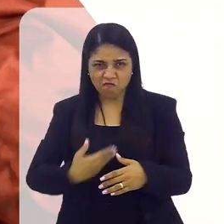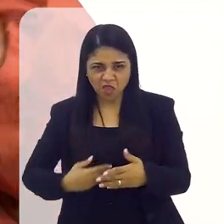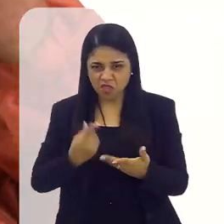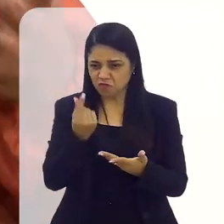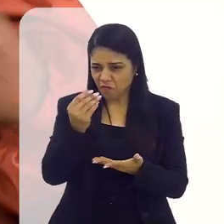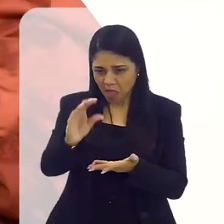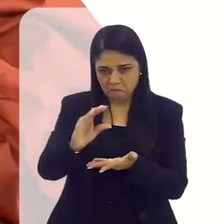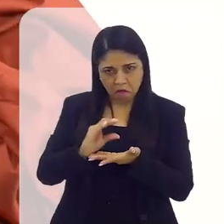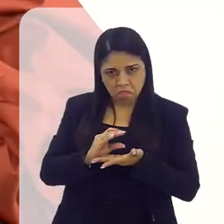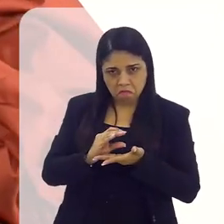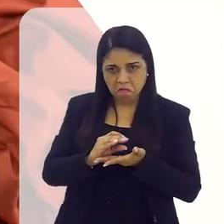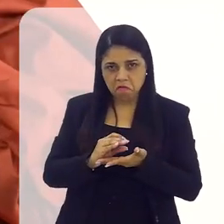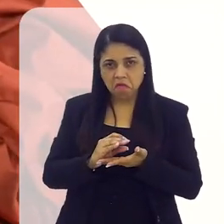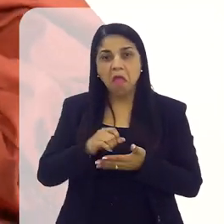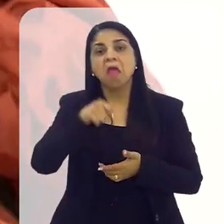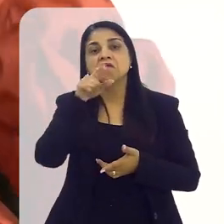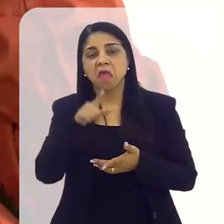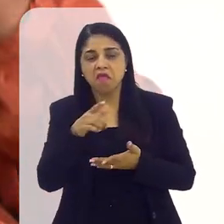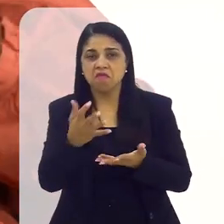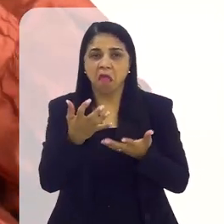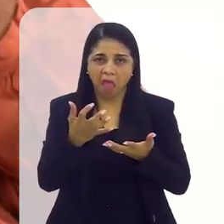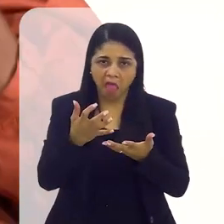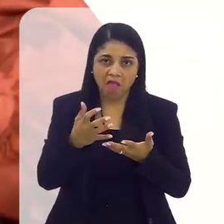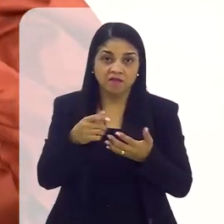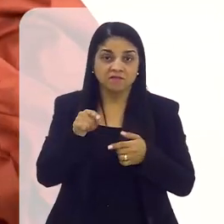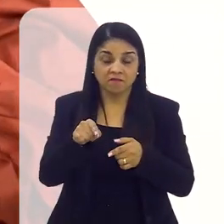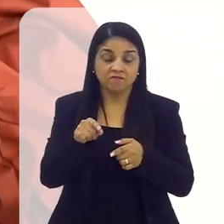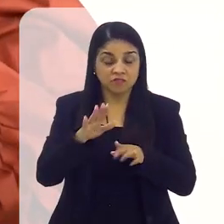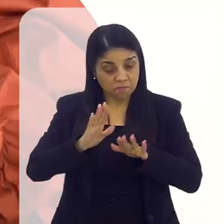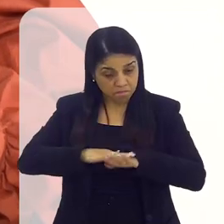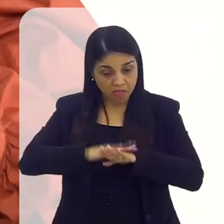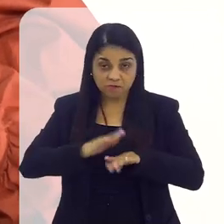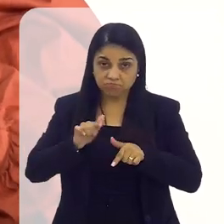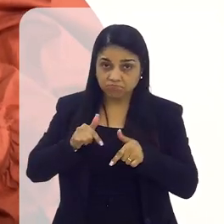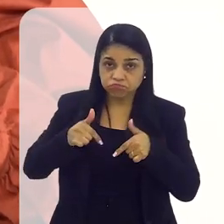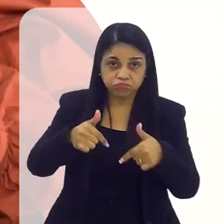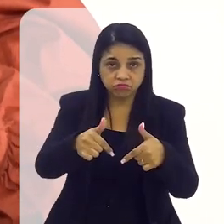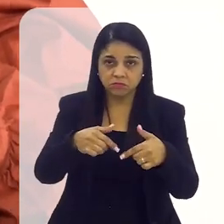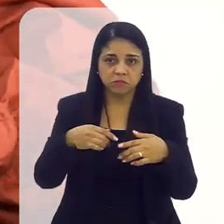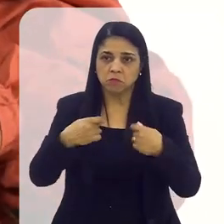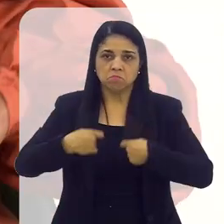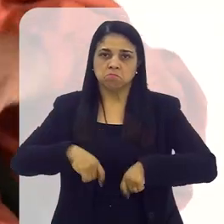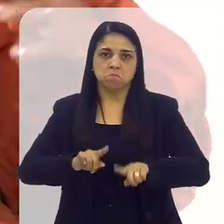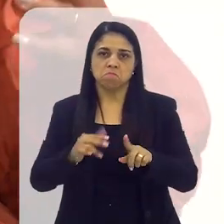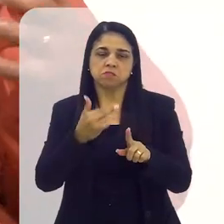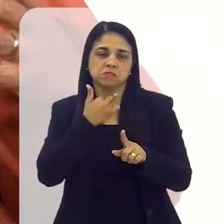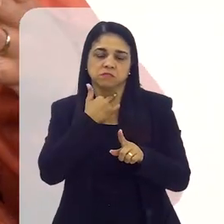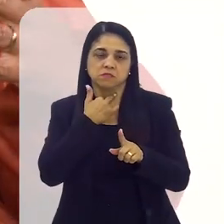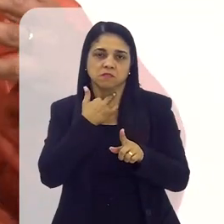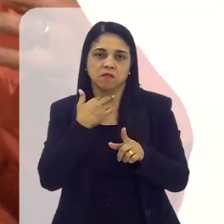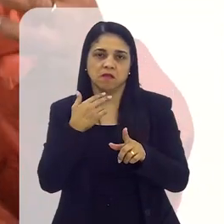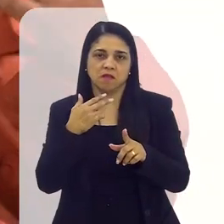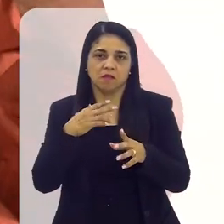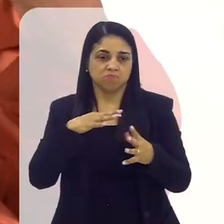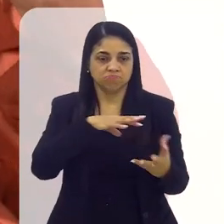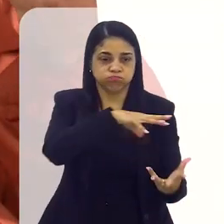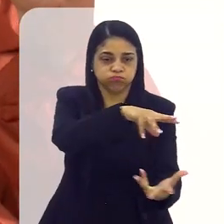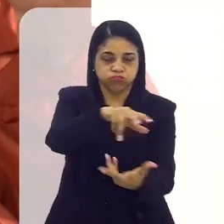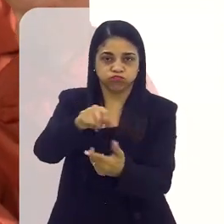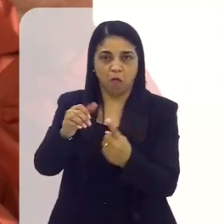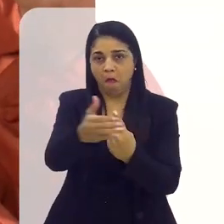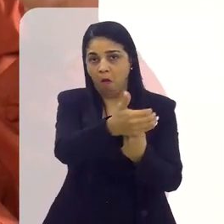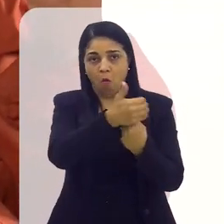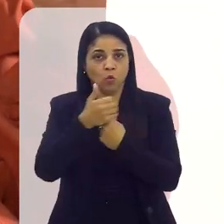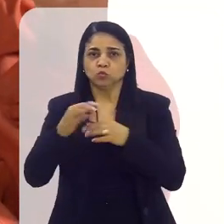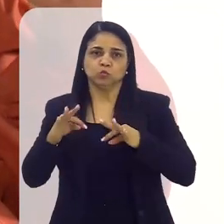verba, não vai esperar quem queira. Ela vai fazer, porque você não precisa abraçar o mundo. Mas, se você já começar